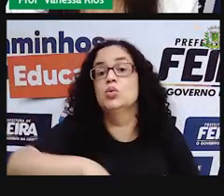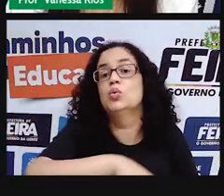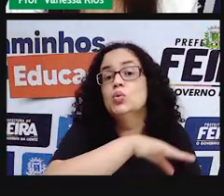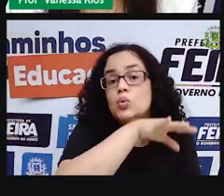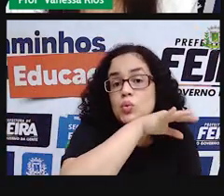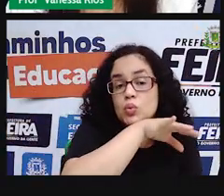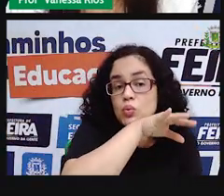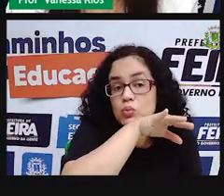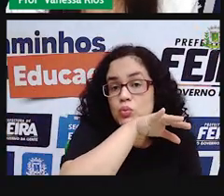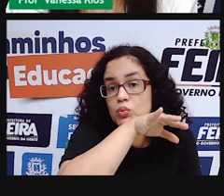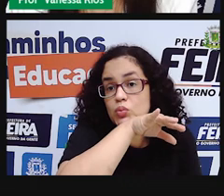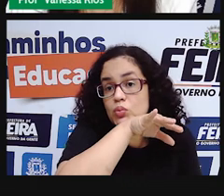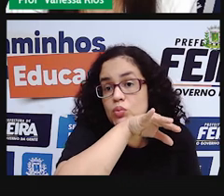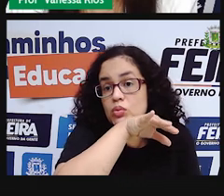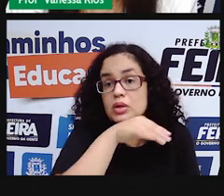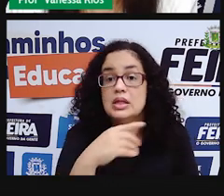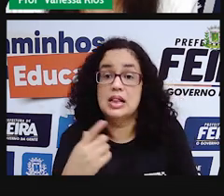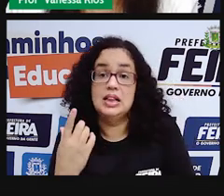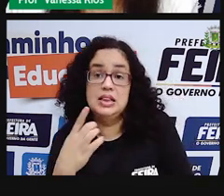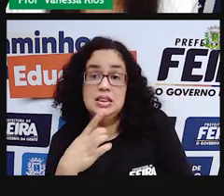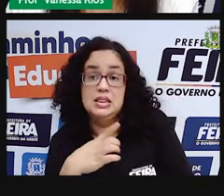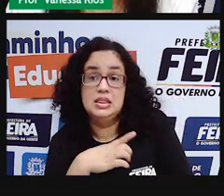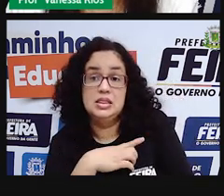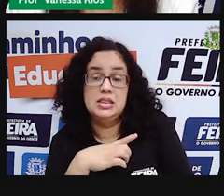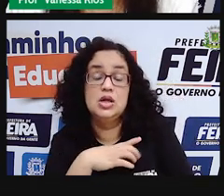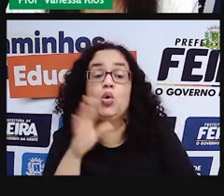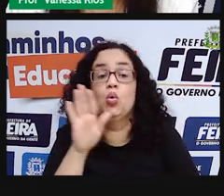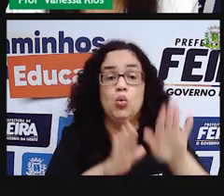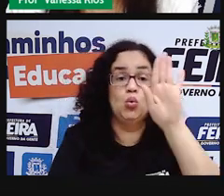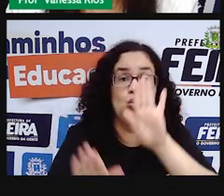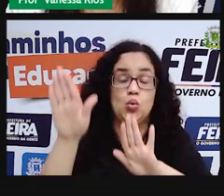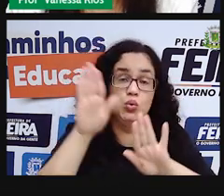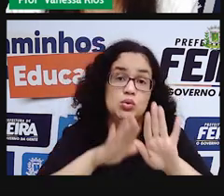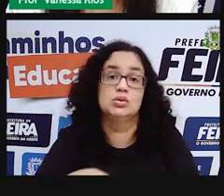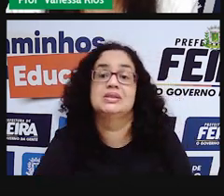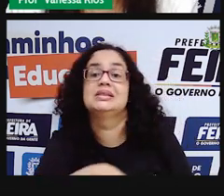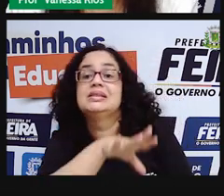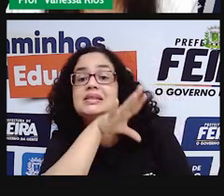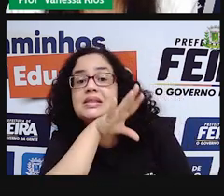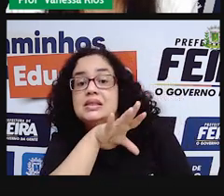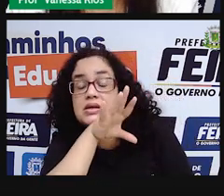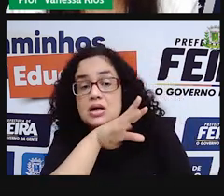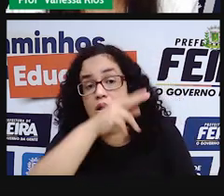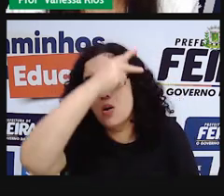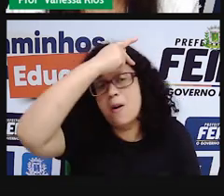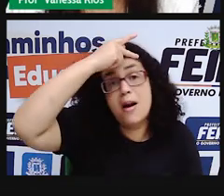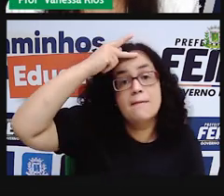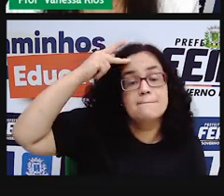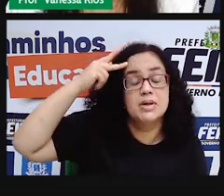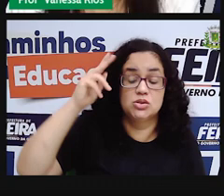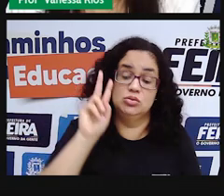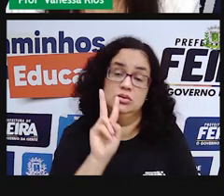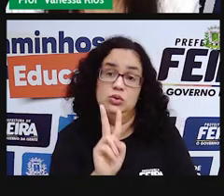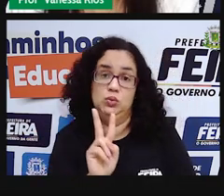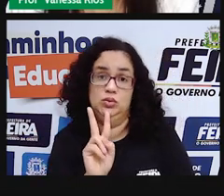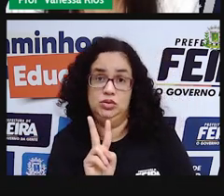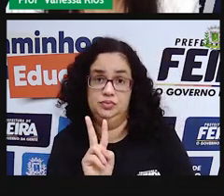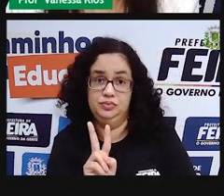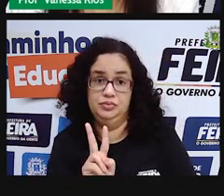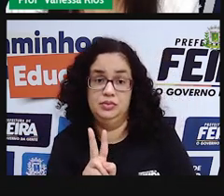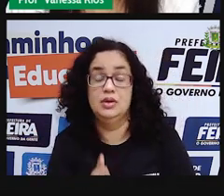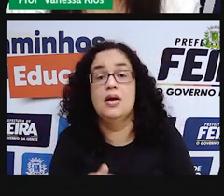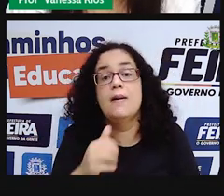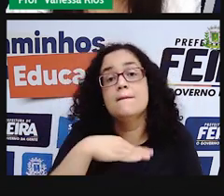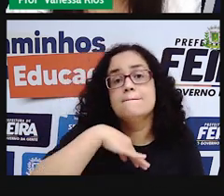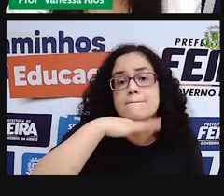abandonados. Eles recebem e cuidam desses animais até que alguém faça a adoção. Mamãe quer ajudar